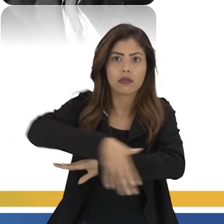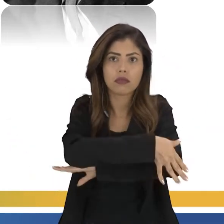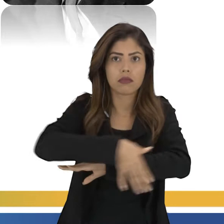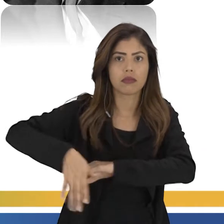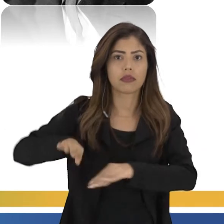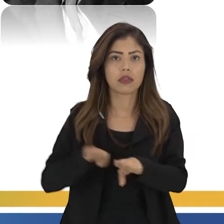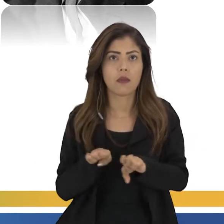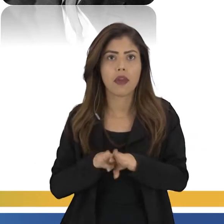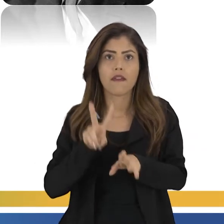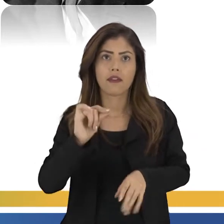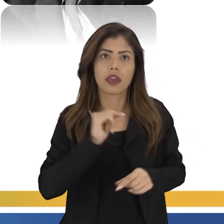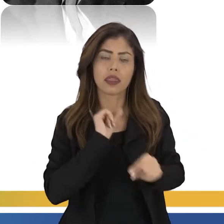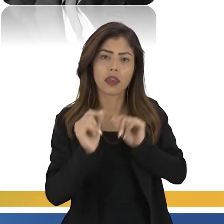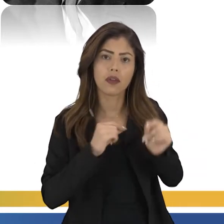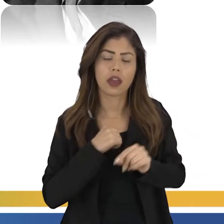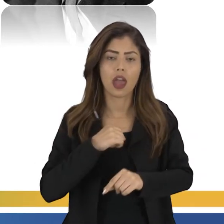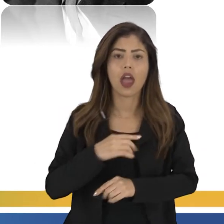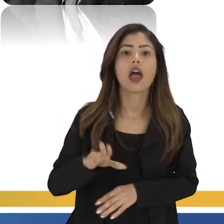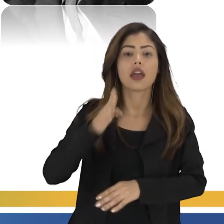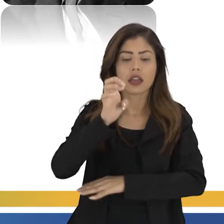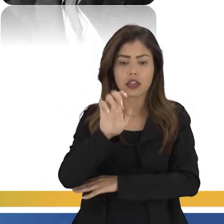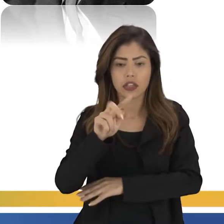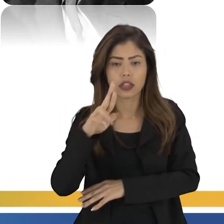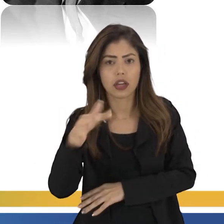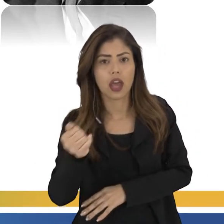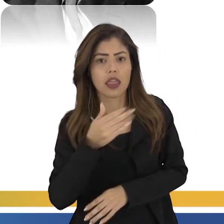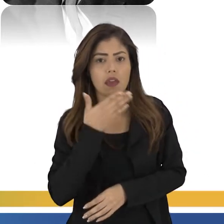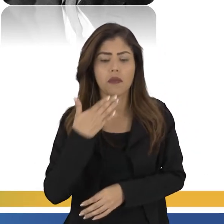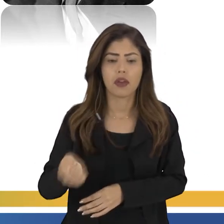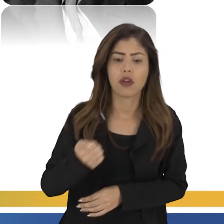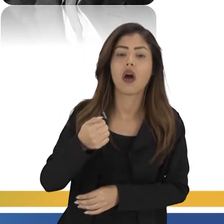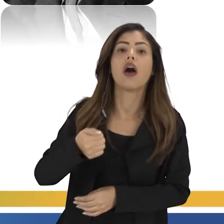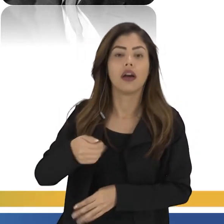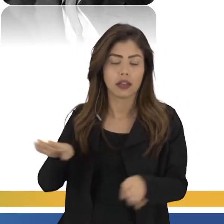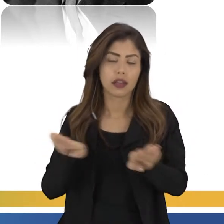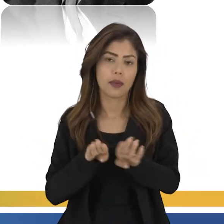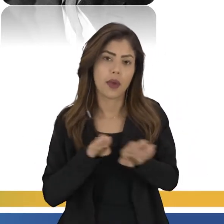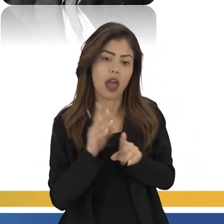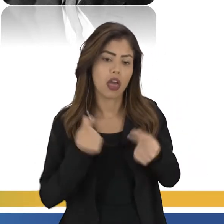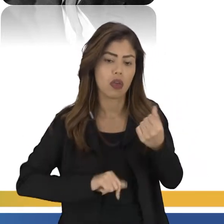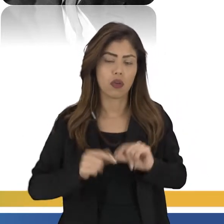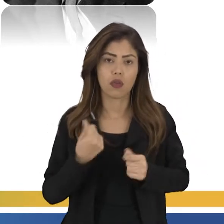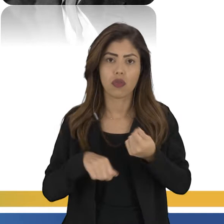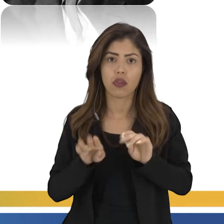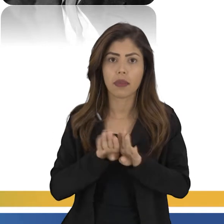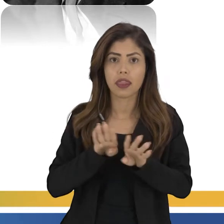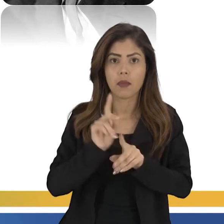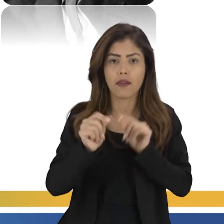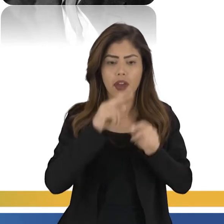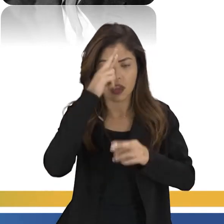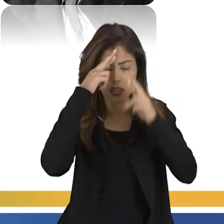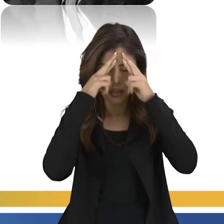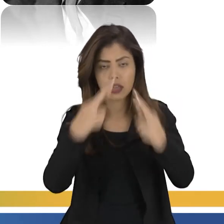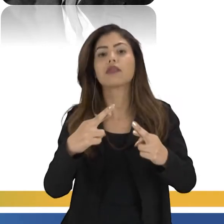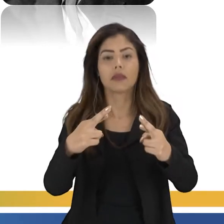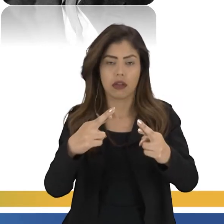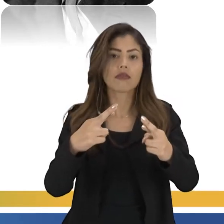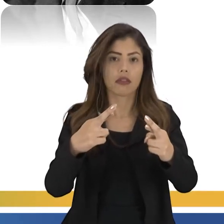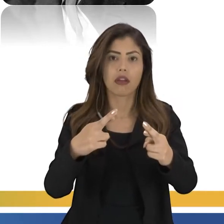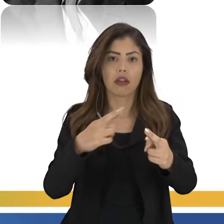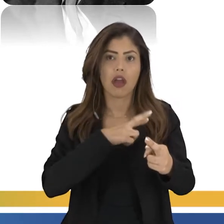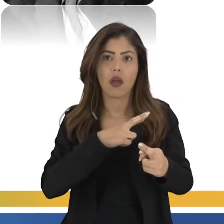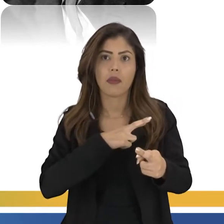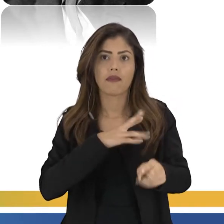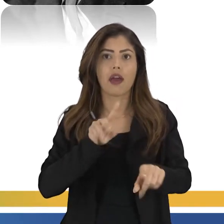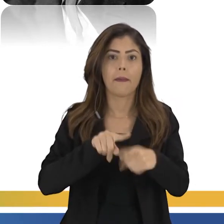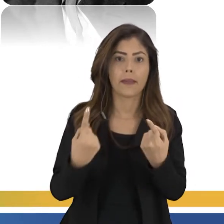pessoas, né? Então ele vem aí com essa intervenção do Estado na economia, né? Ele vai versar, ele vai respeitar a iniciativa privada,